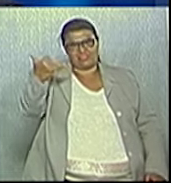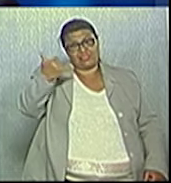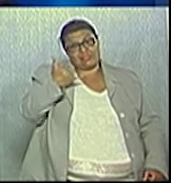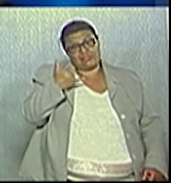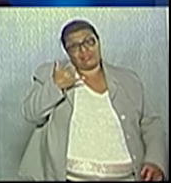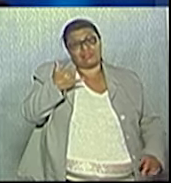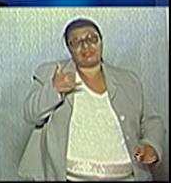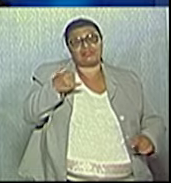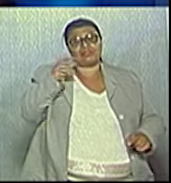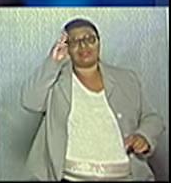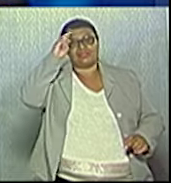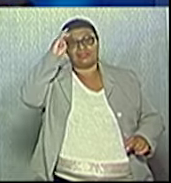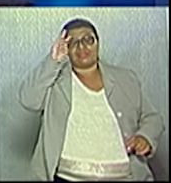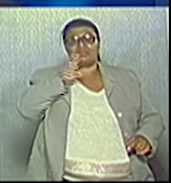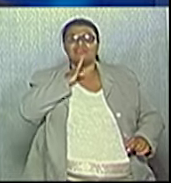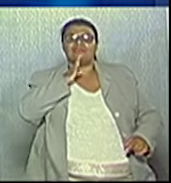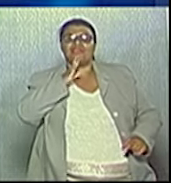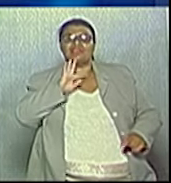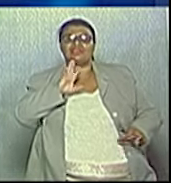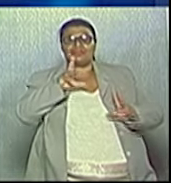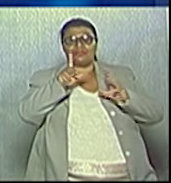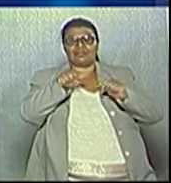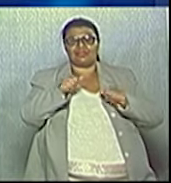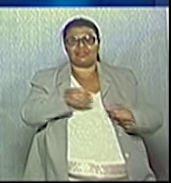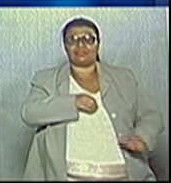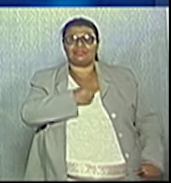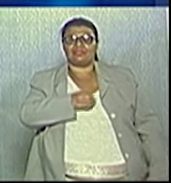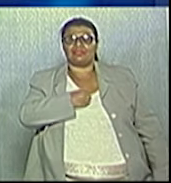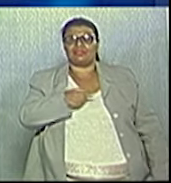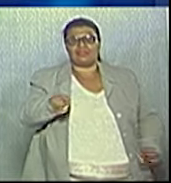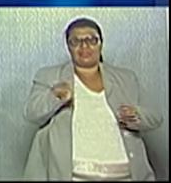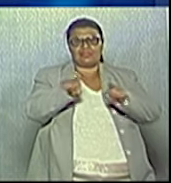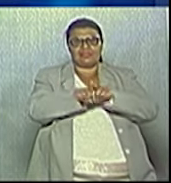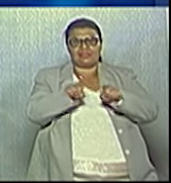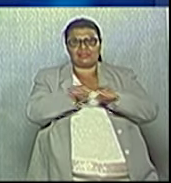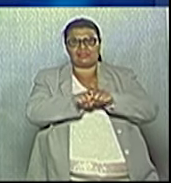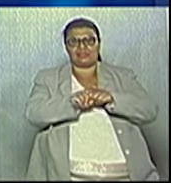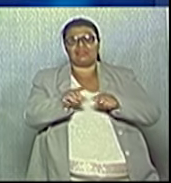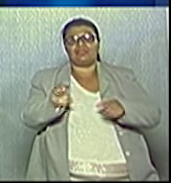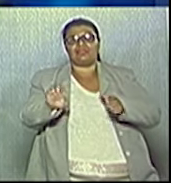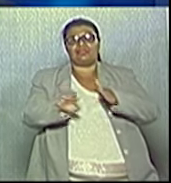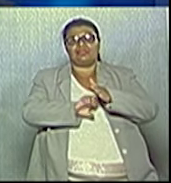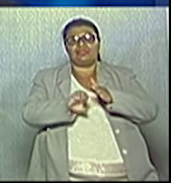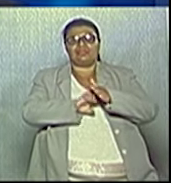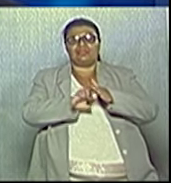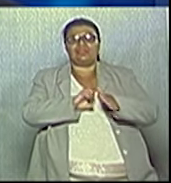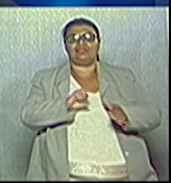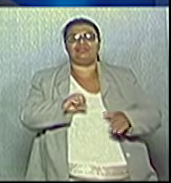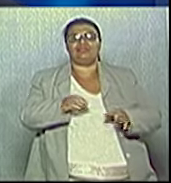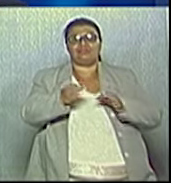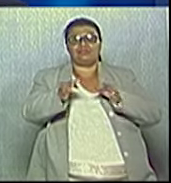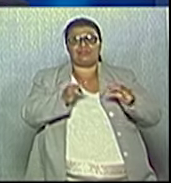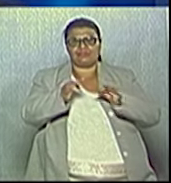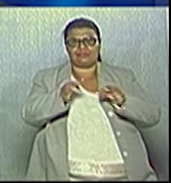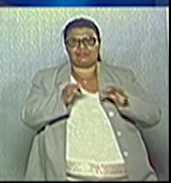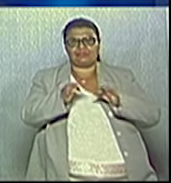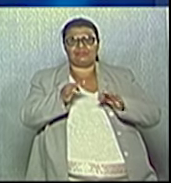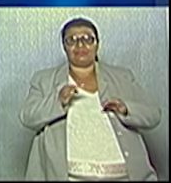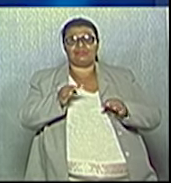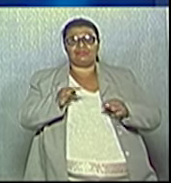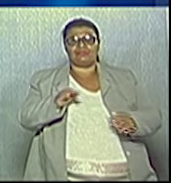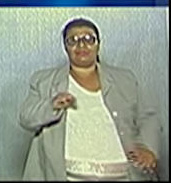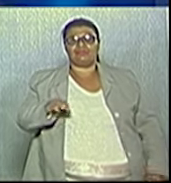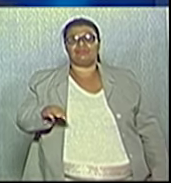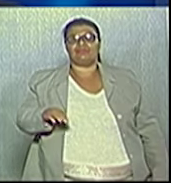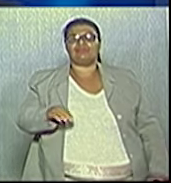julgue pela minha história inteira. Me julgue por ter sido também secretário de justiça do governo José Serra. Me julgue